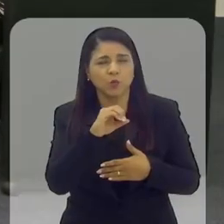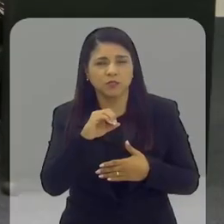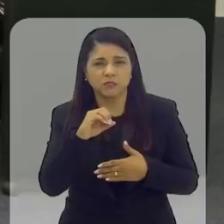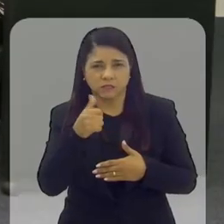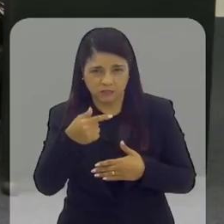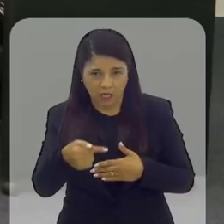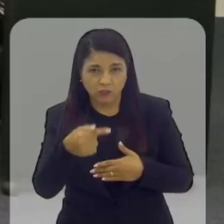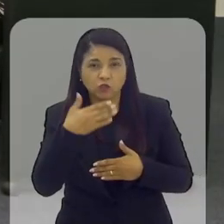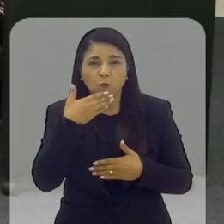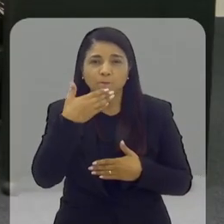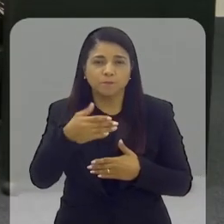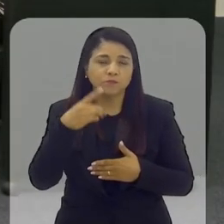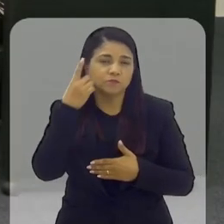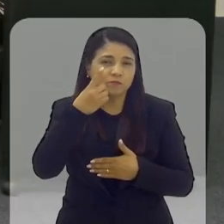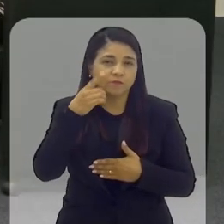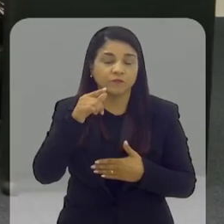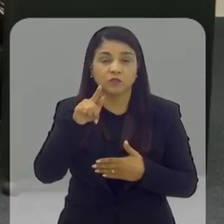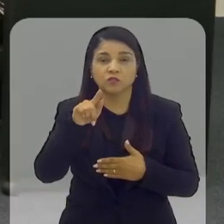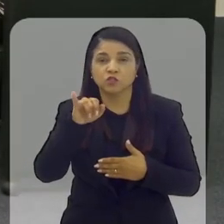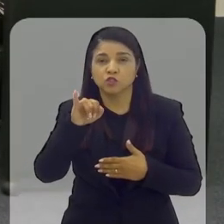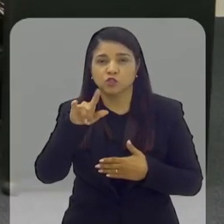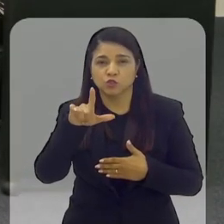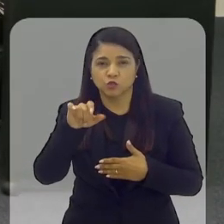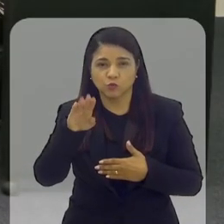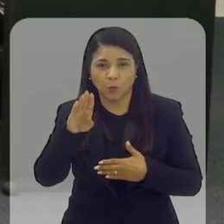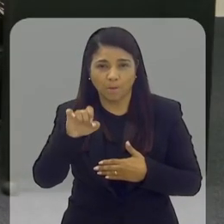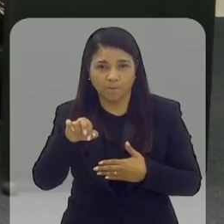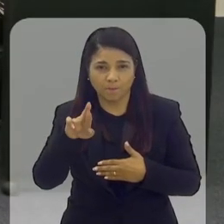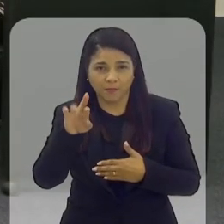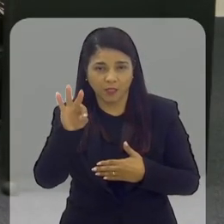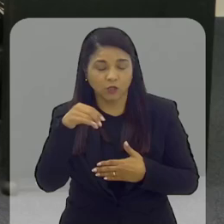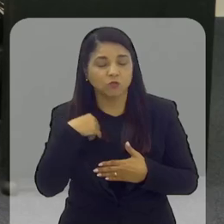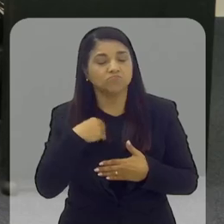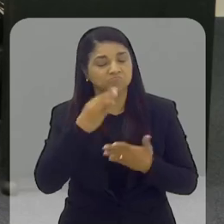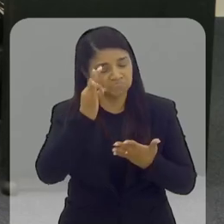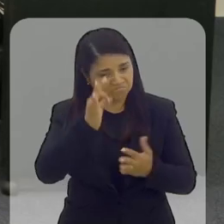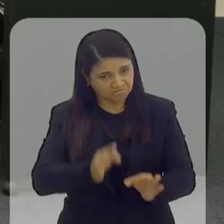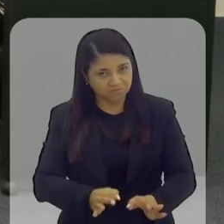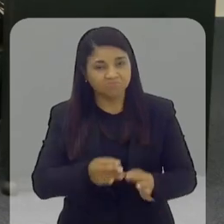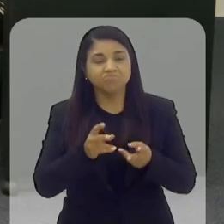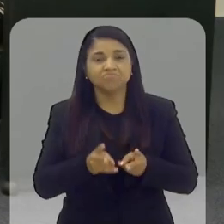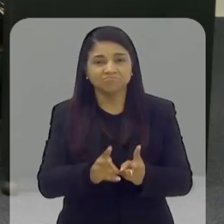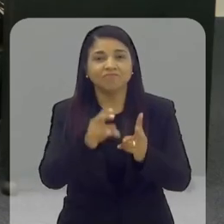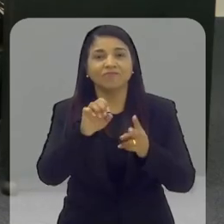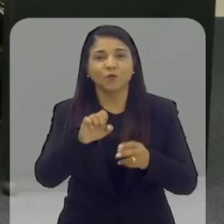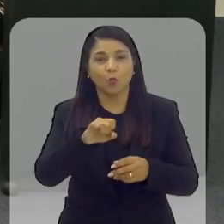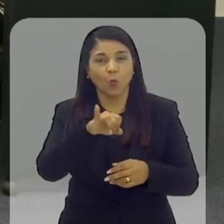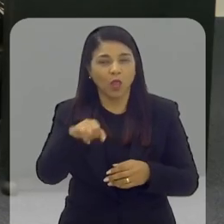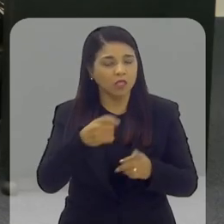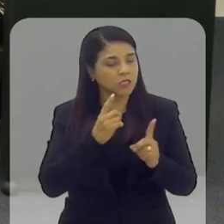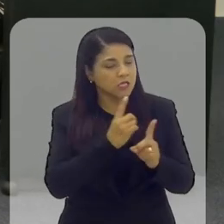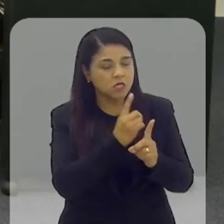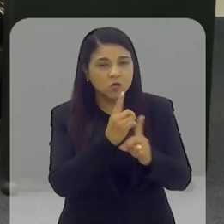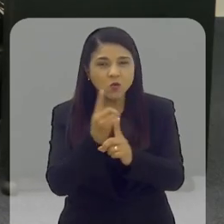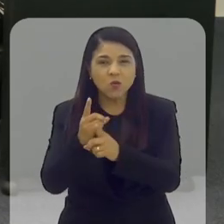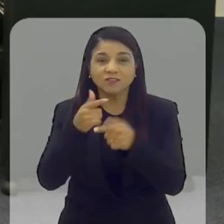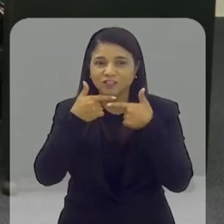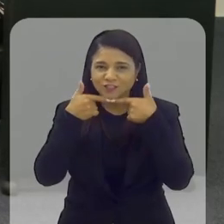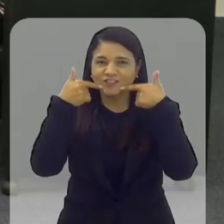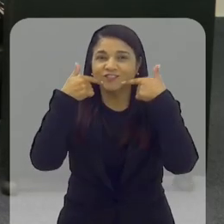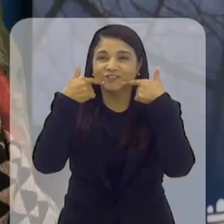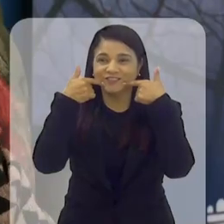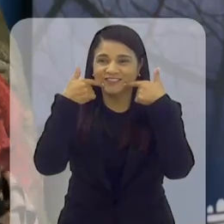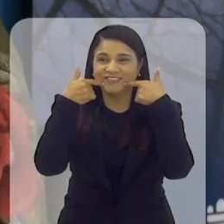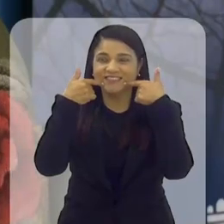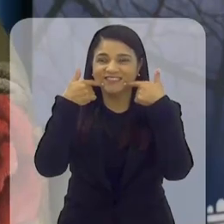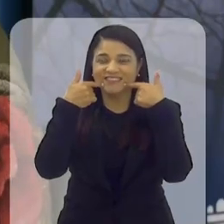foi o único pedido que eu fiz para o deputado Gilberto Palmares, que honrou o pedido, manteve o EJA e todas as vezes que ele me encontrava